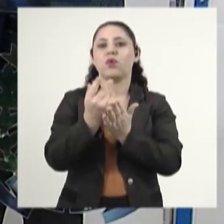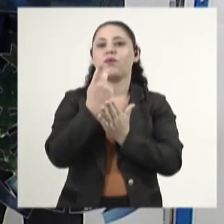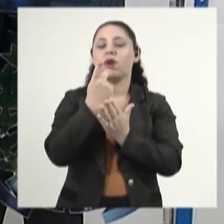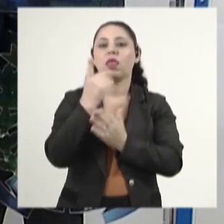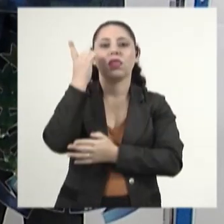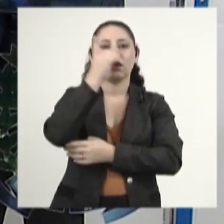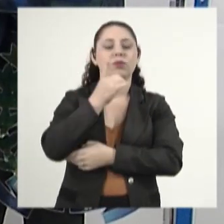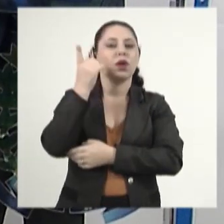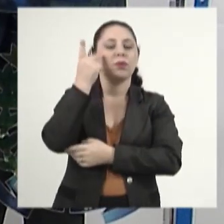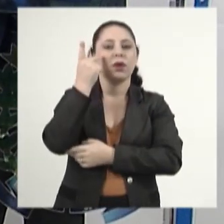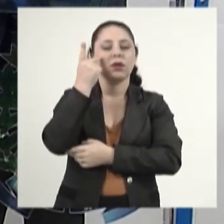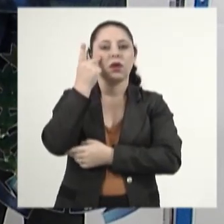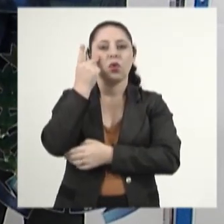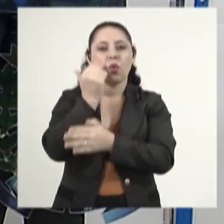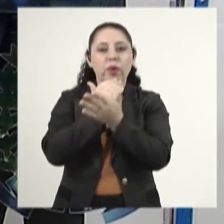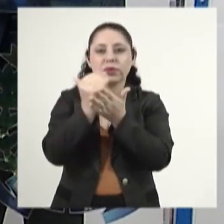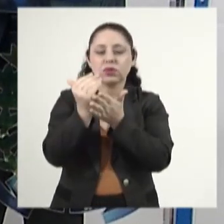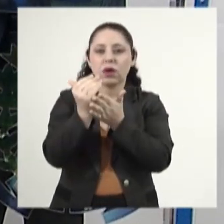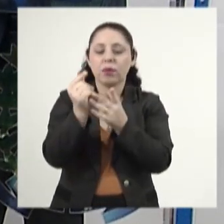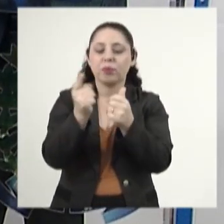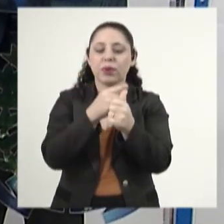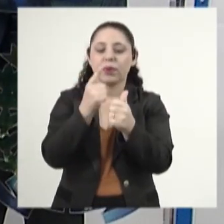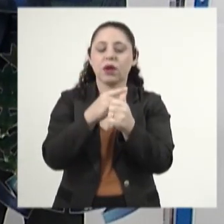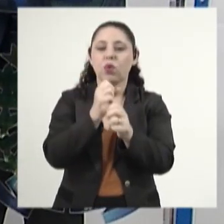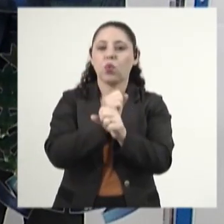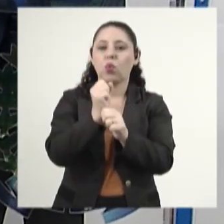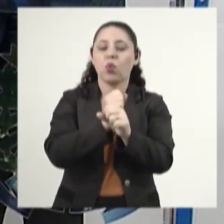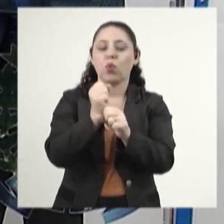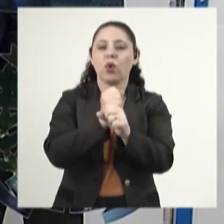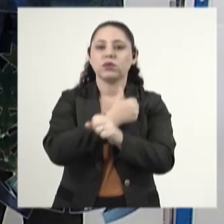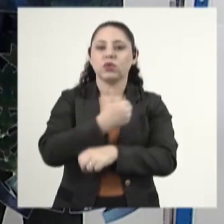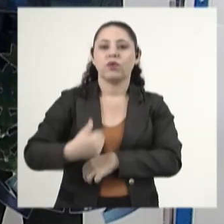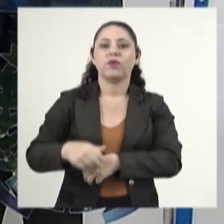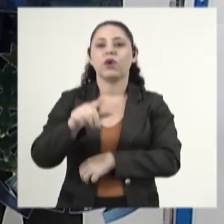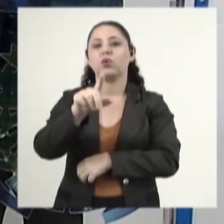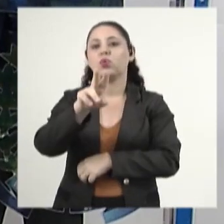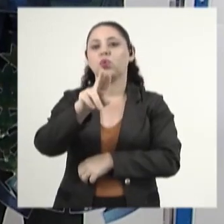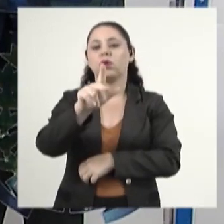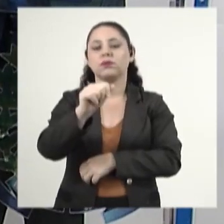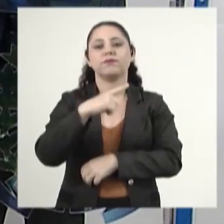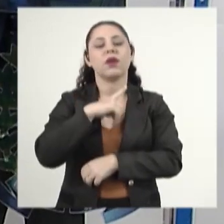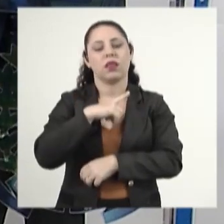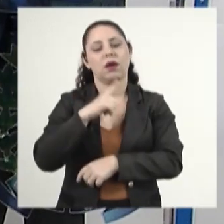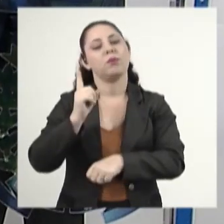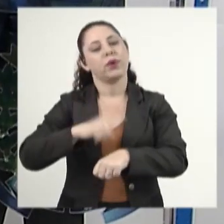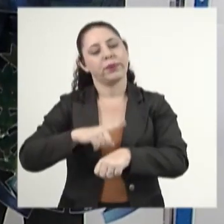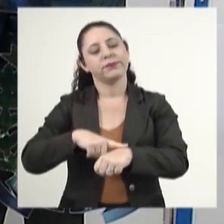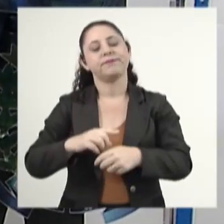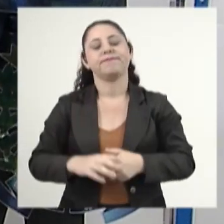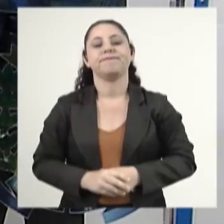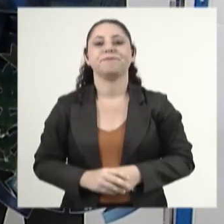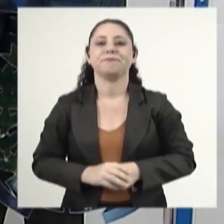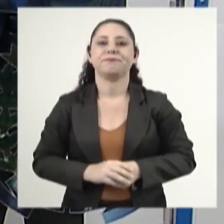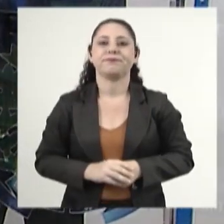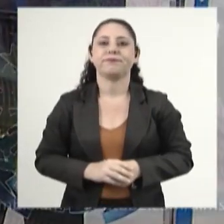puxada pelo deputado Pedro Kemp sobre o primeiro ano do governo Lula. O assunto, claro, rendeu durante a sessão do dia.